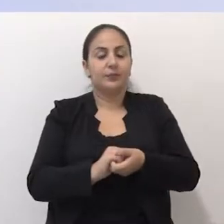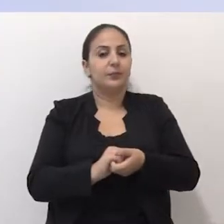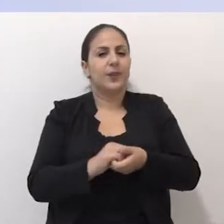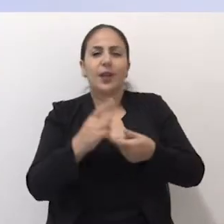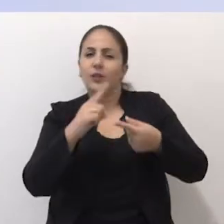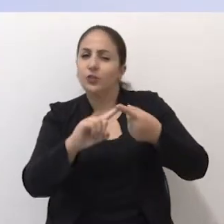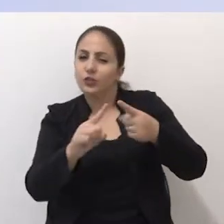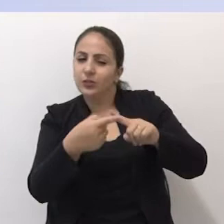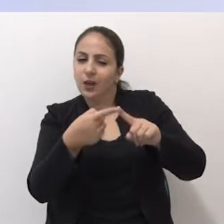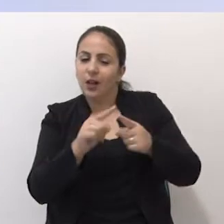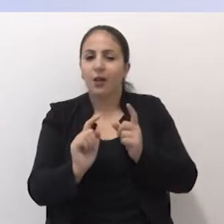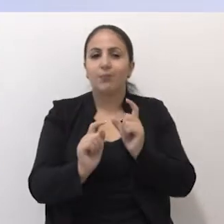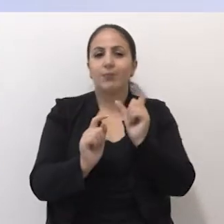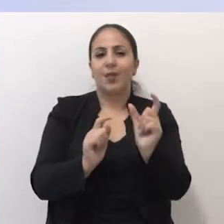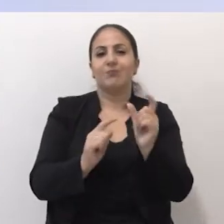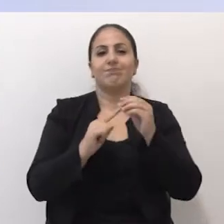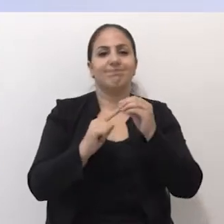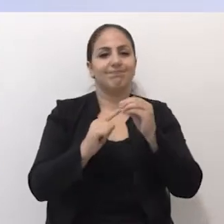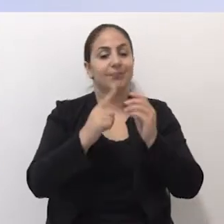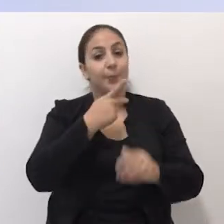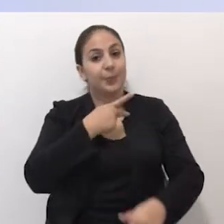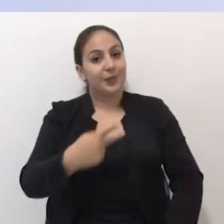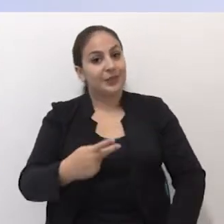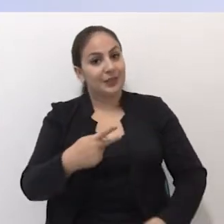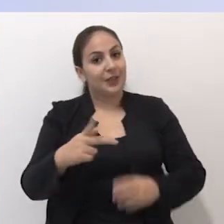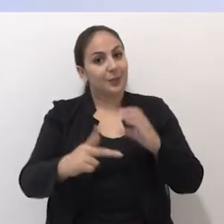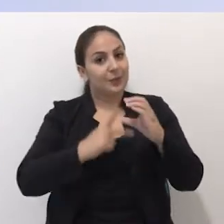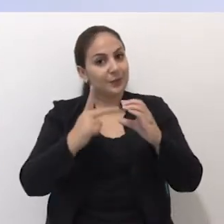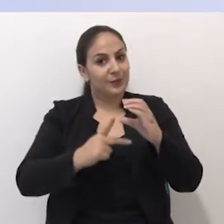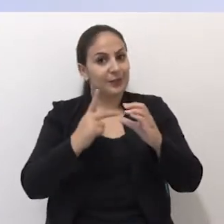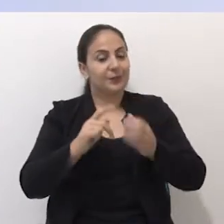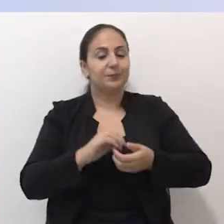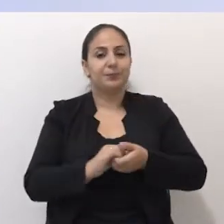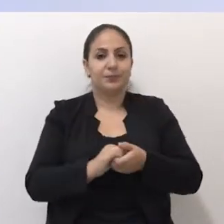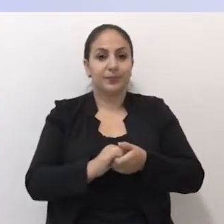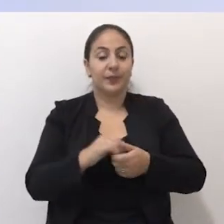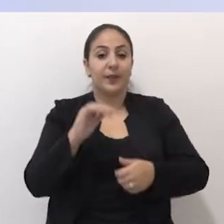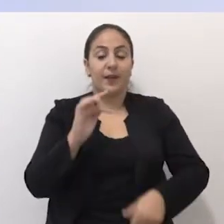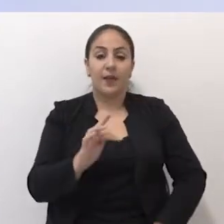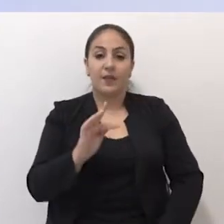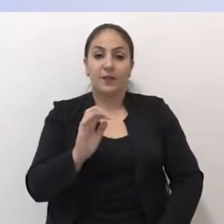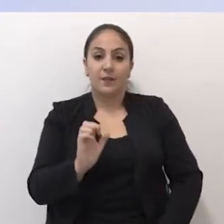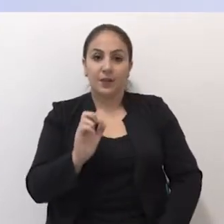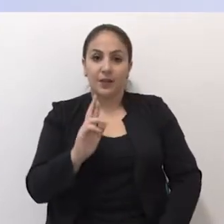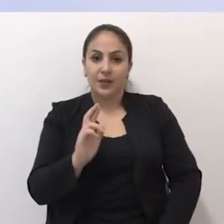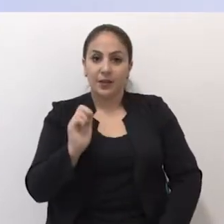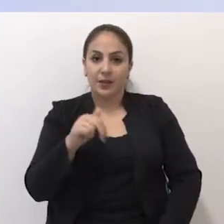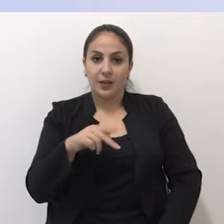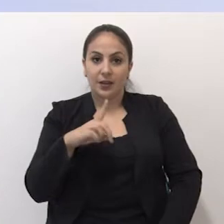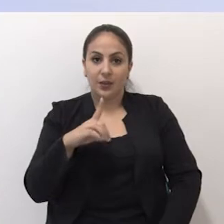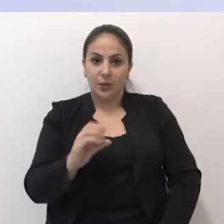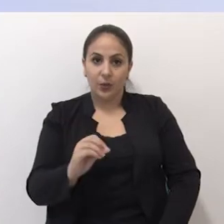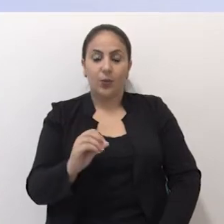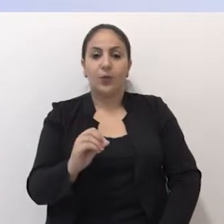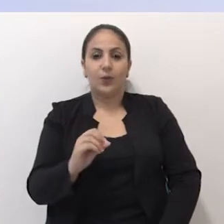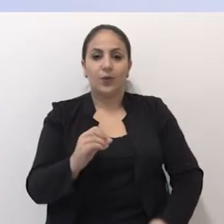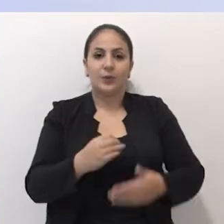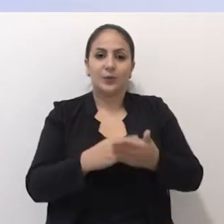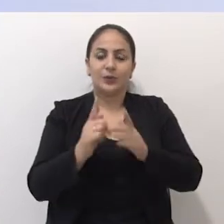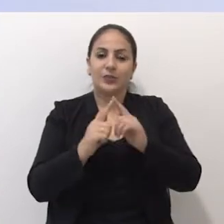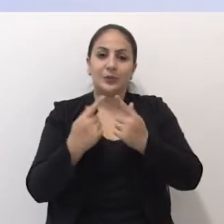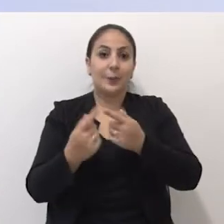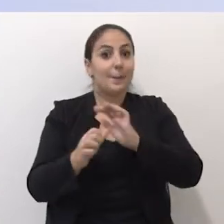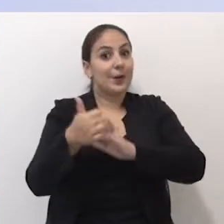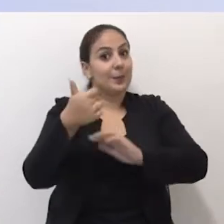Diálogo é a palavra-chave do presidente da Câmara de Vereadores. Fernando Rigon comandou os trabalhos pela primeira